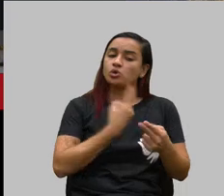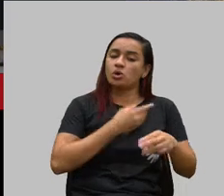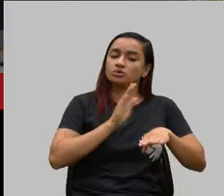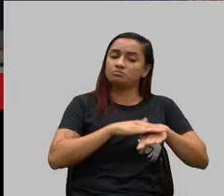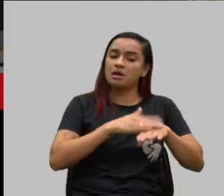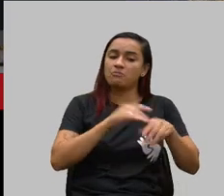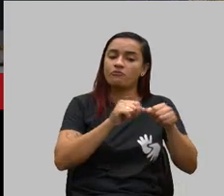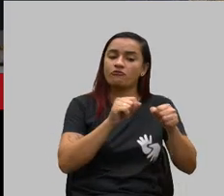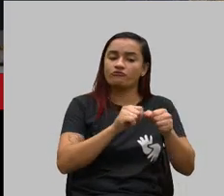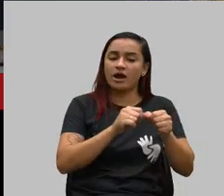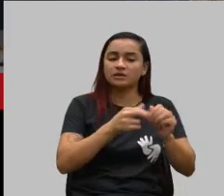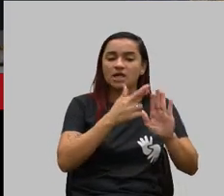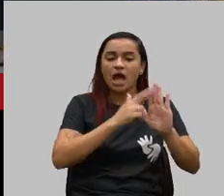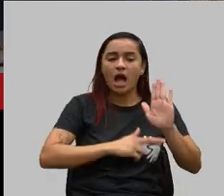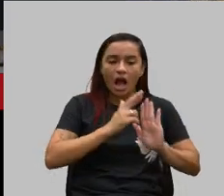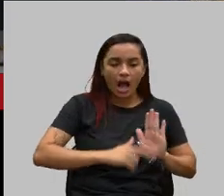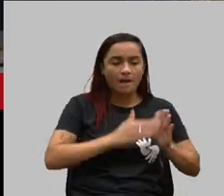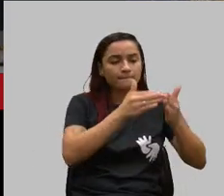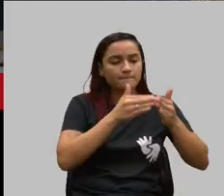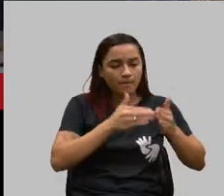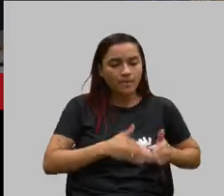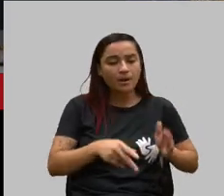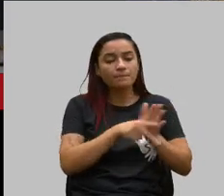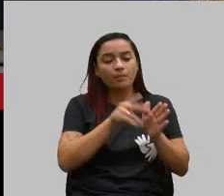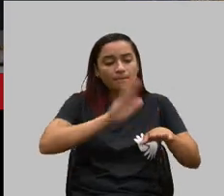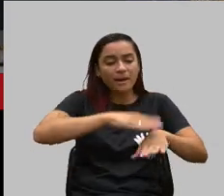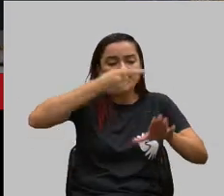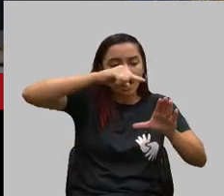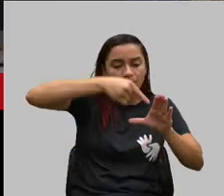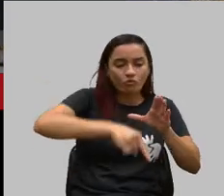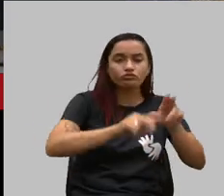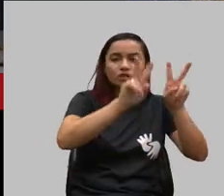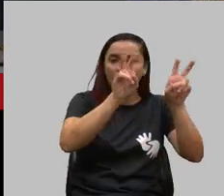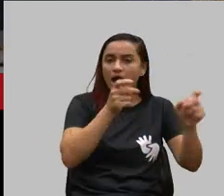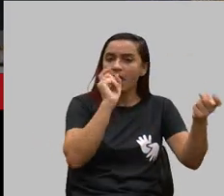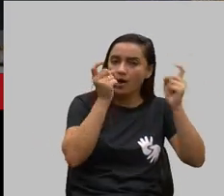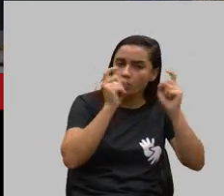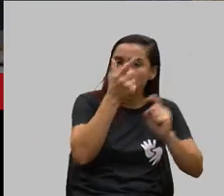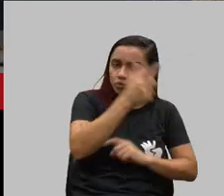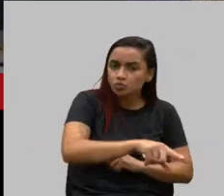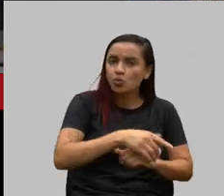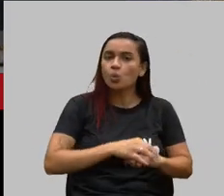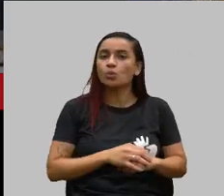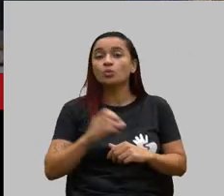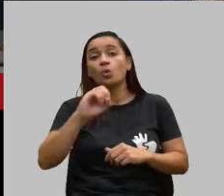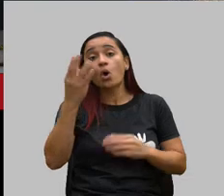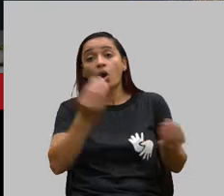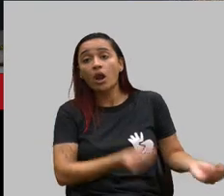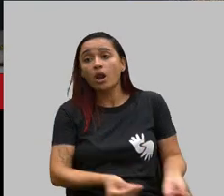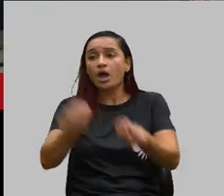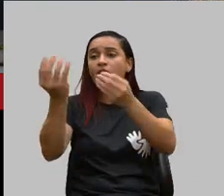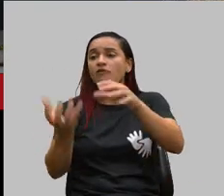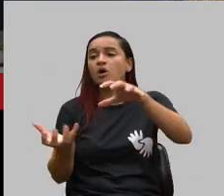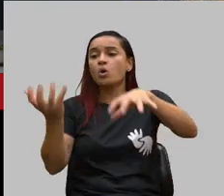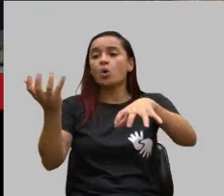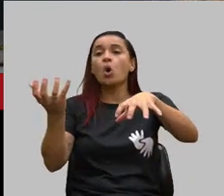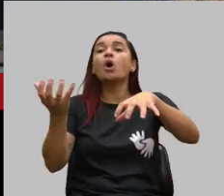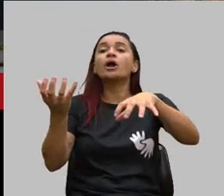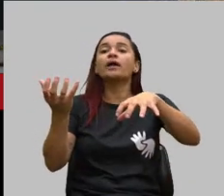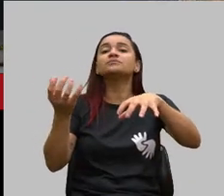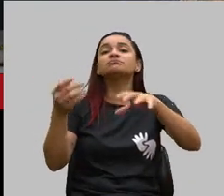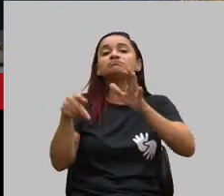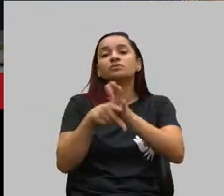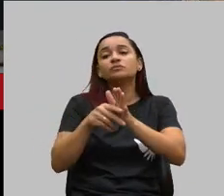aprofundar mais em reuniões, ou a gente leva os nossos requerimentos até o Congresso Nacional para a gente juntar a força com tantos outros